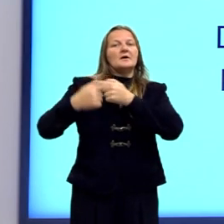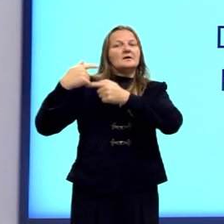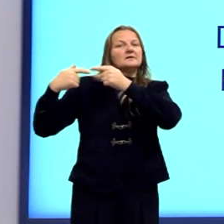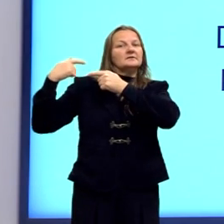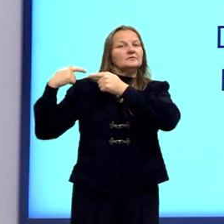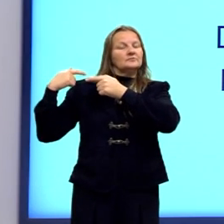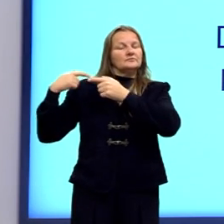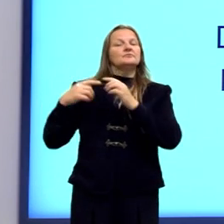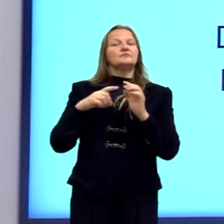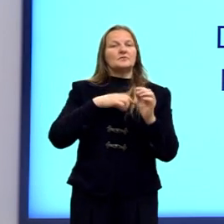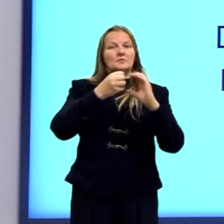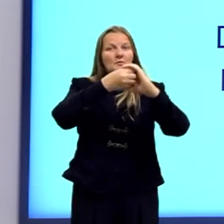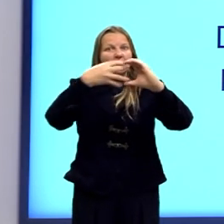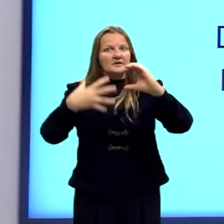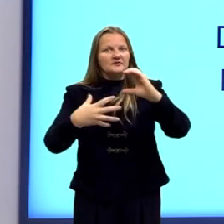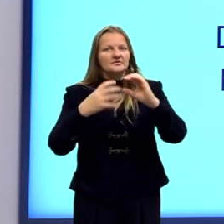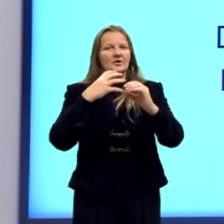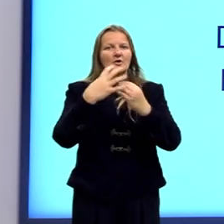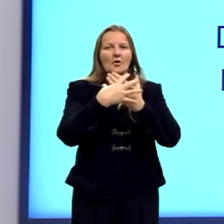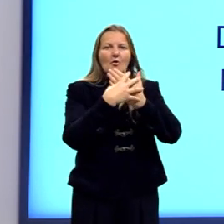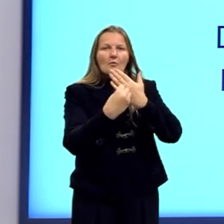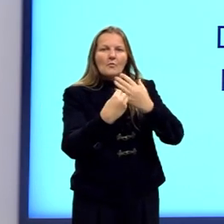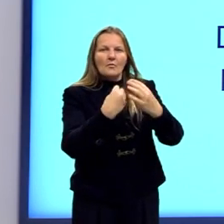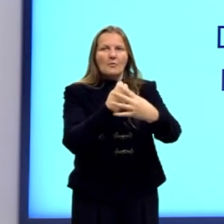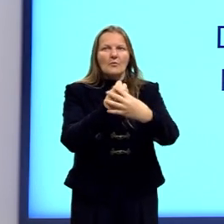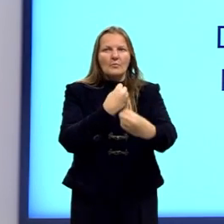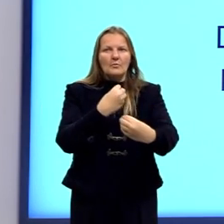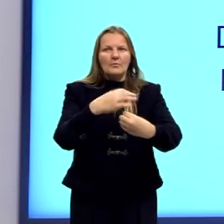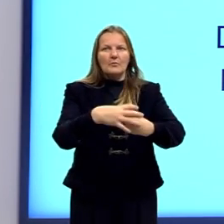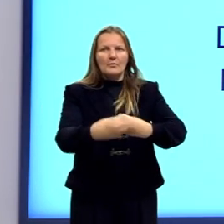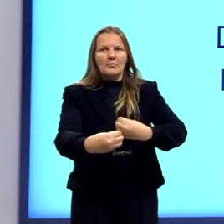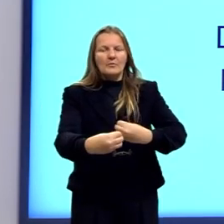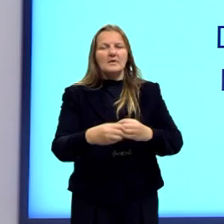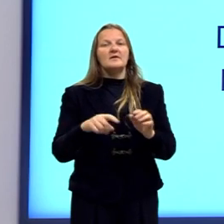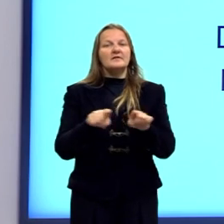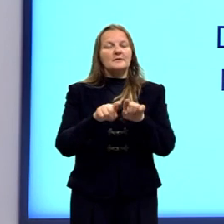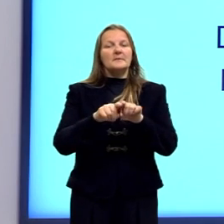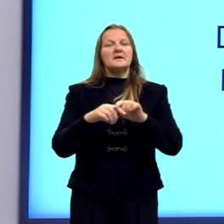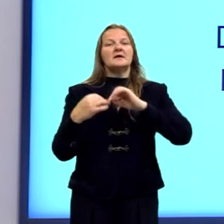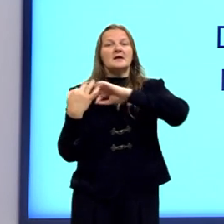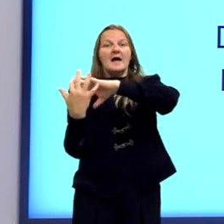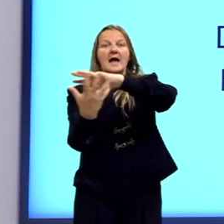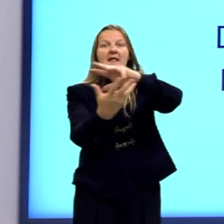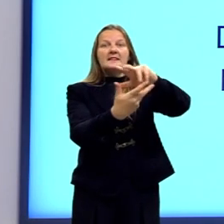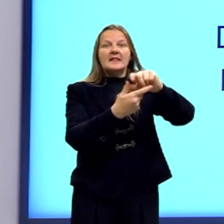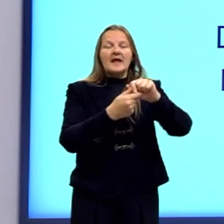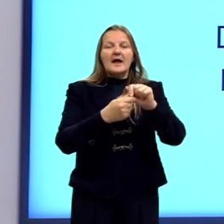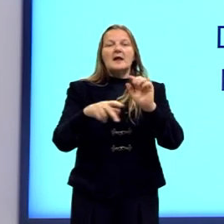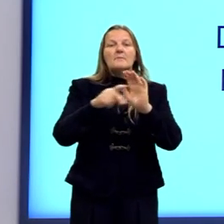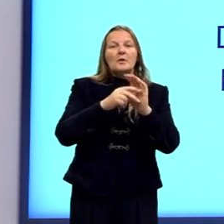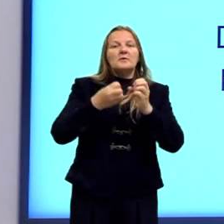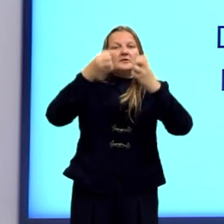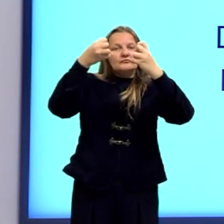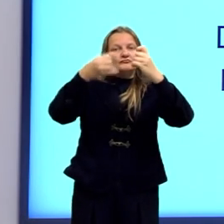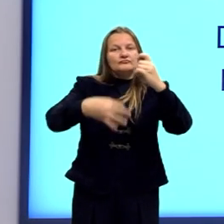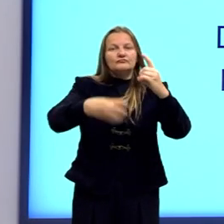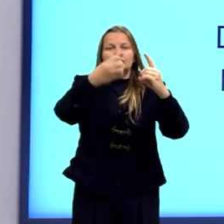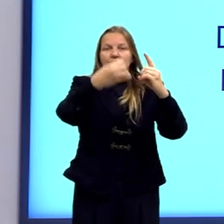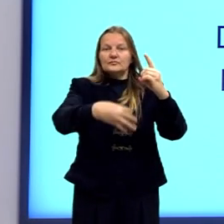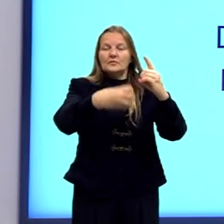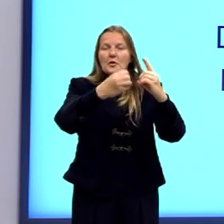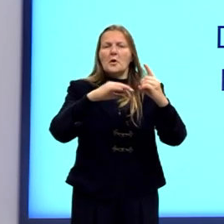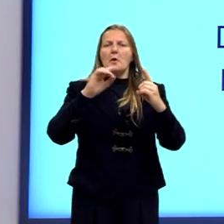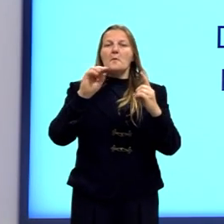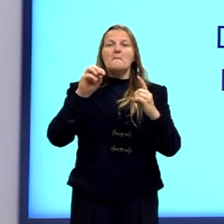vivos anteriores. E ele descreveu também a idade da Terra em milhões de anos. Então, ele utilizou-se, então, também